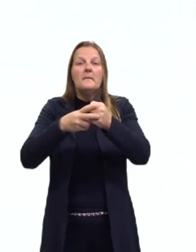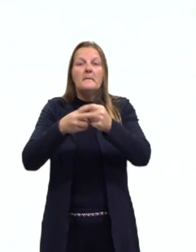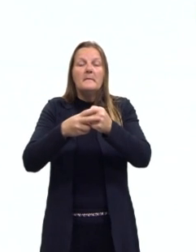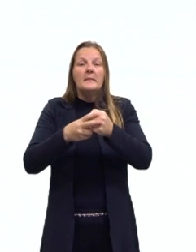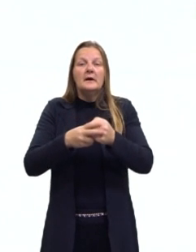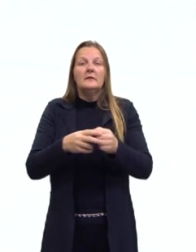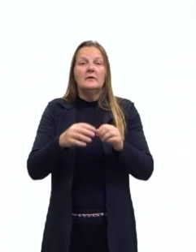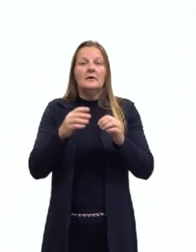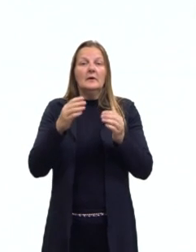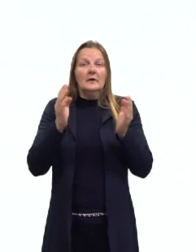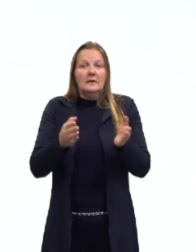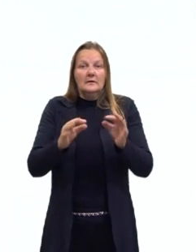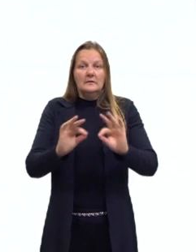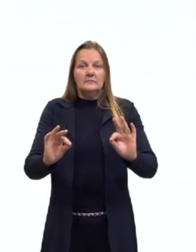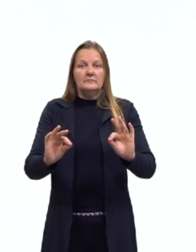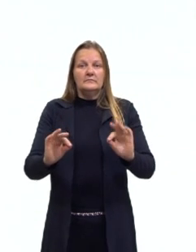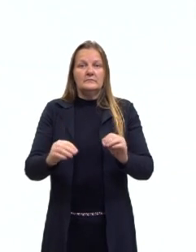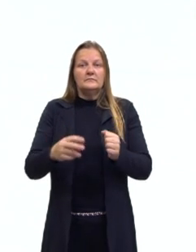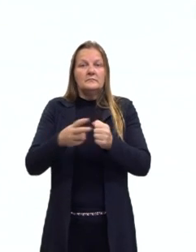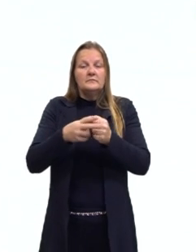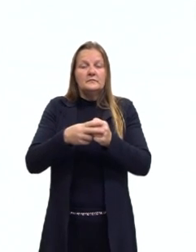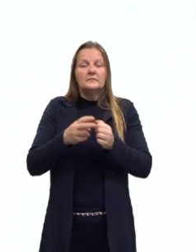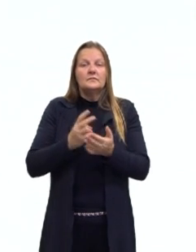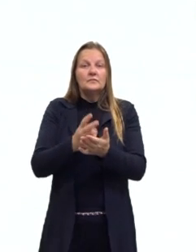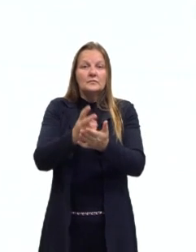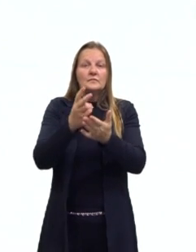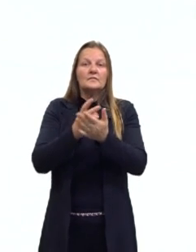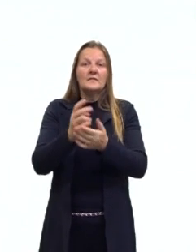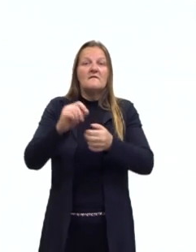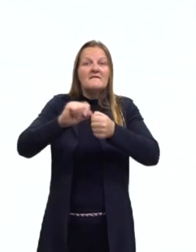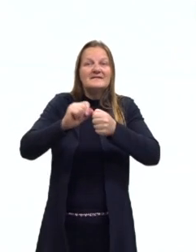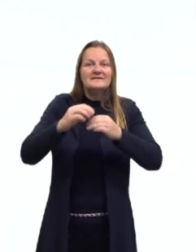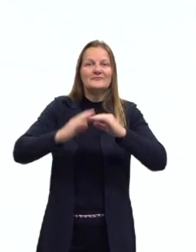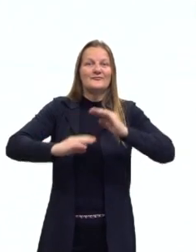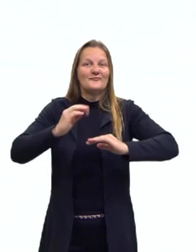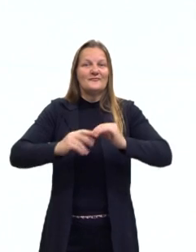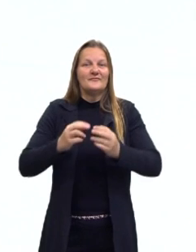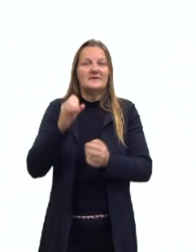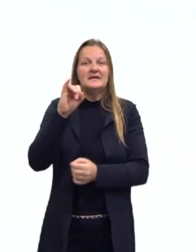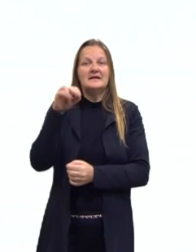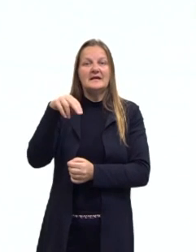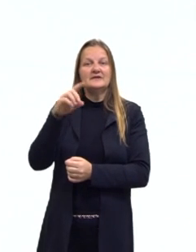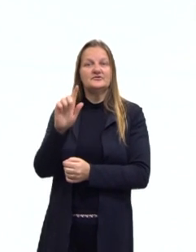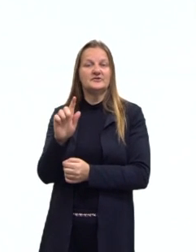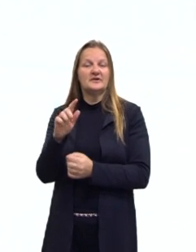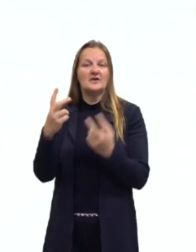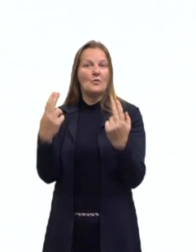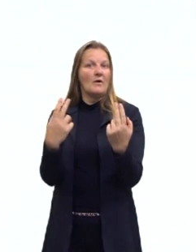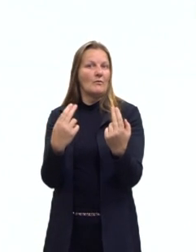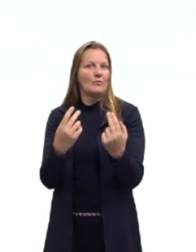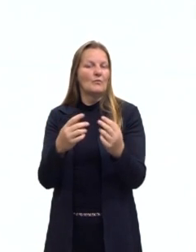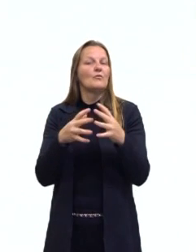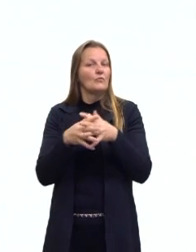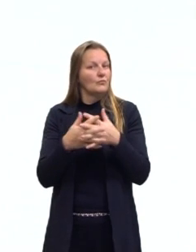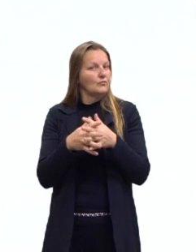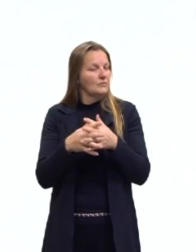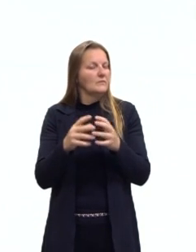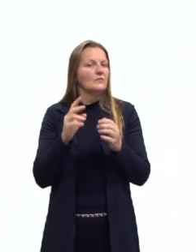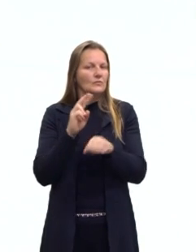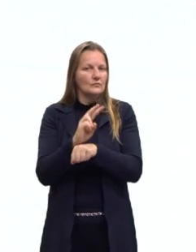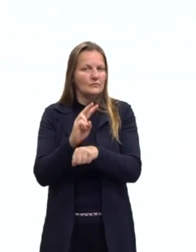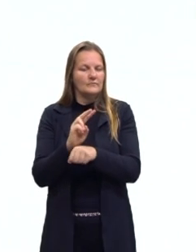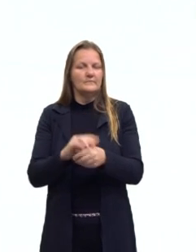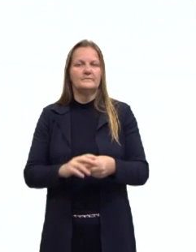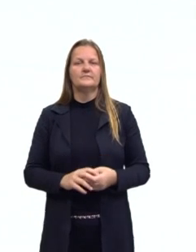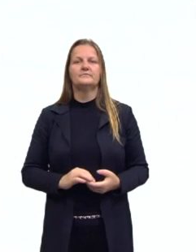presente simples, desculpa, no presente contínuo, eu tenho ing. E aí? Então, não pode ser, né? Tá?